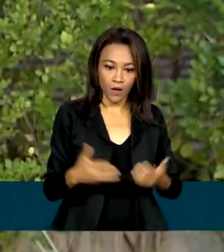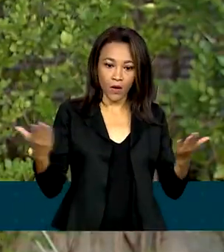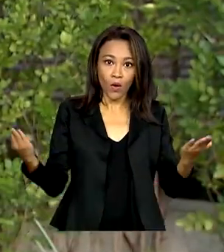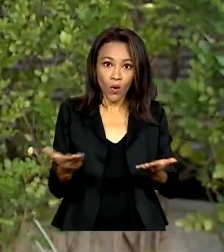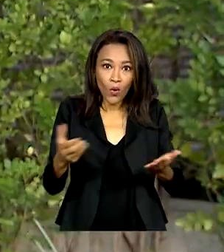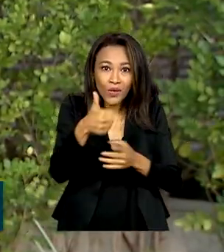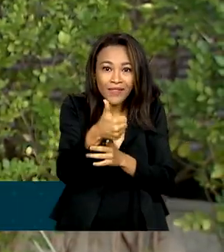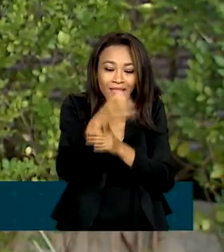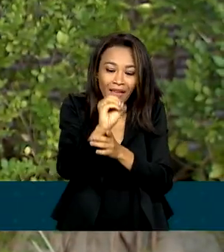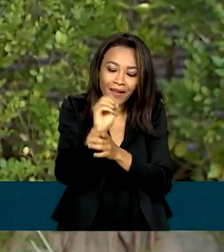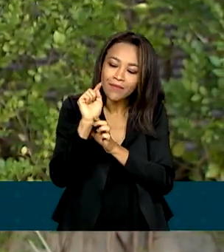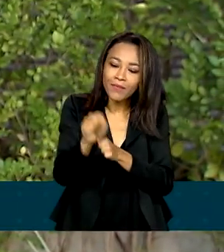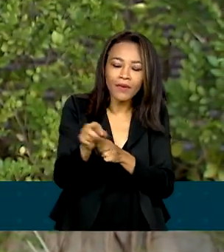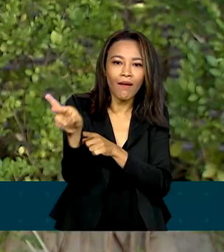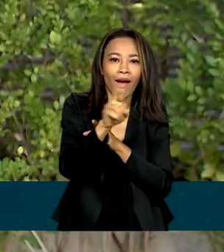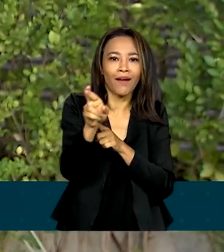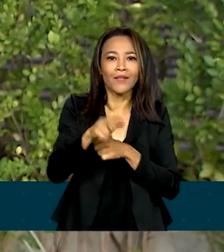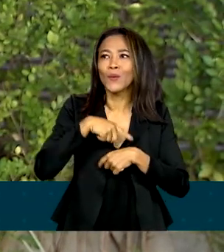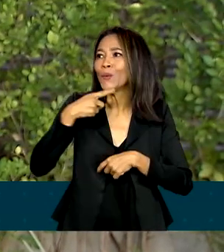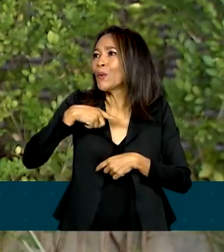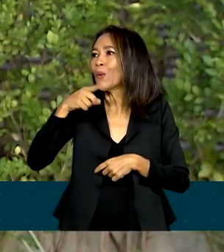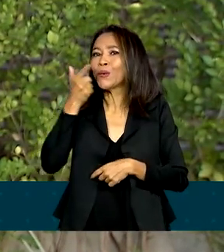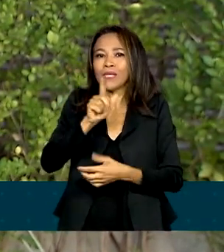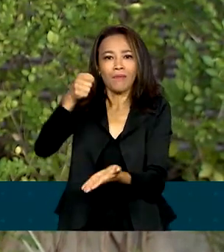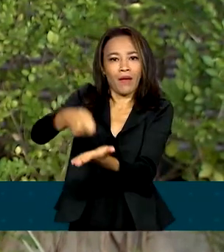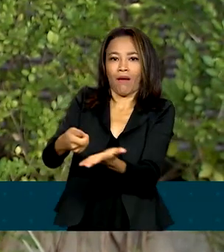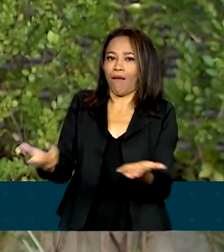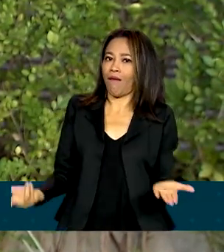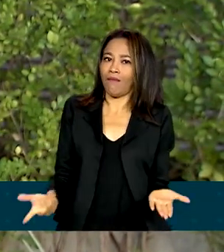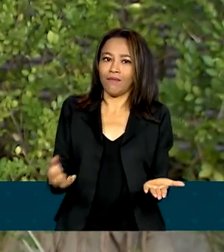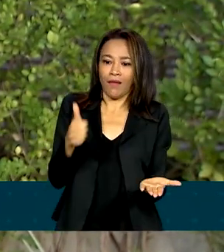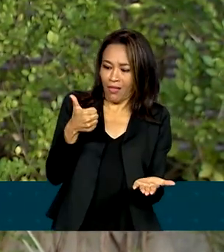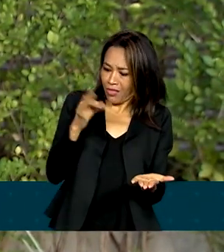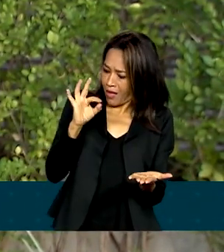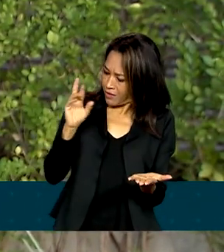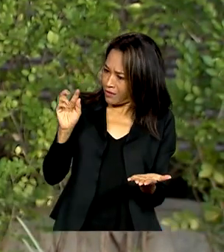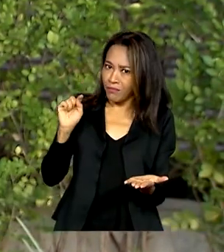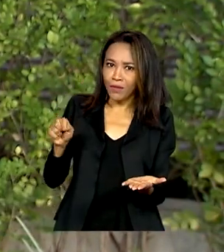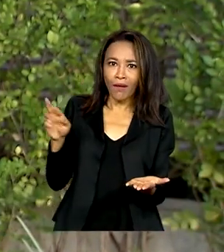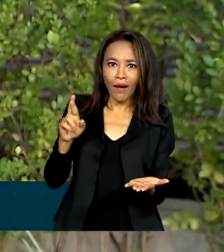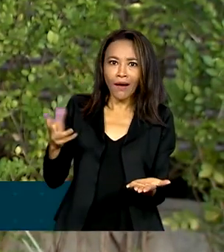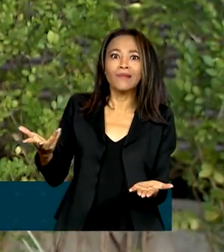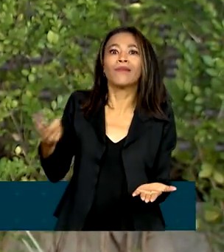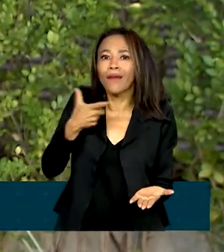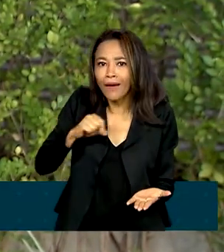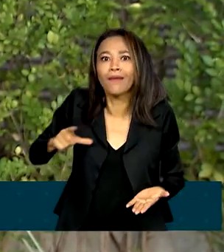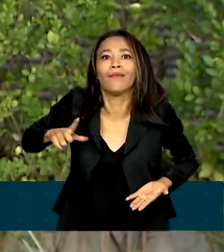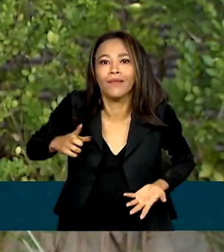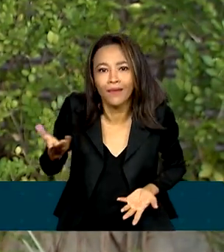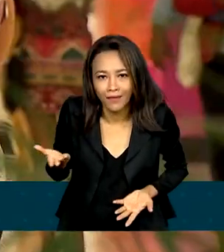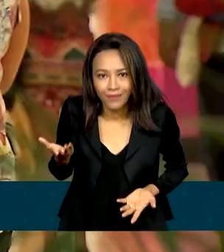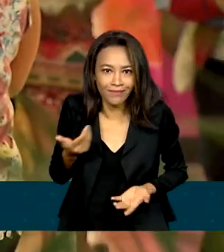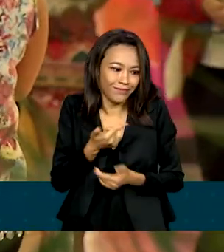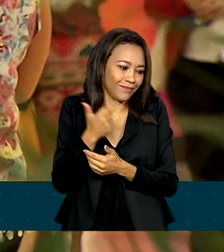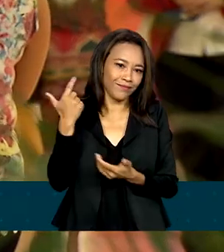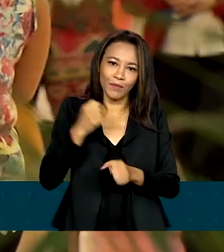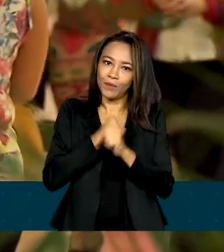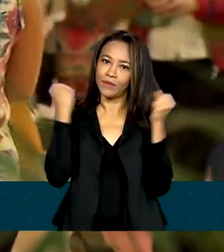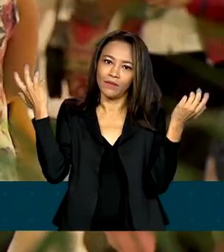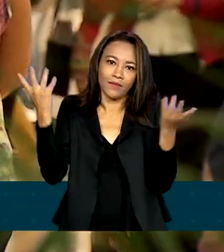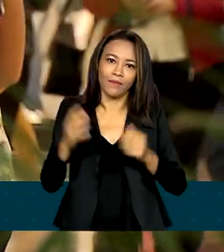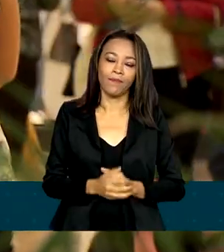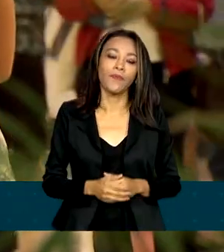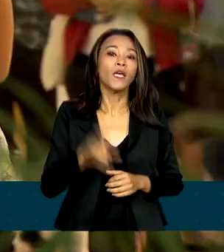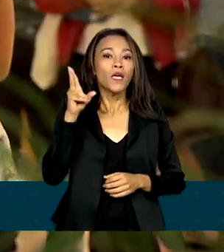está a 10 mil reais, aí eu não consegui pagar ainda. 10 mil reais, quem é que tem 10 mil reais hoje em dia, né? Não tem nem como. Assim